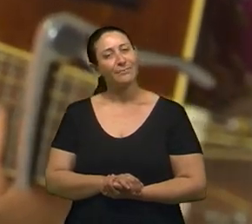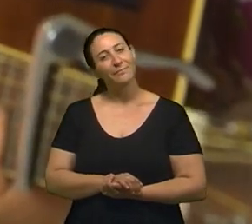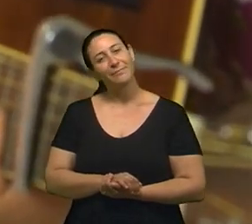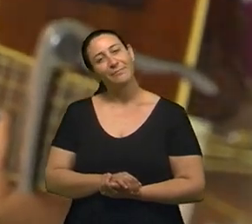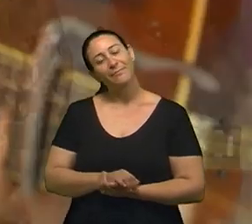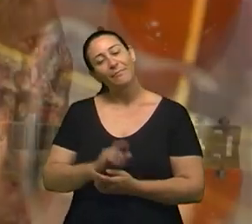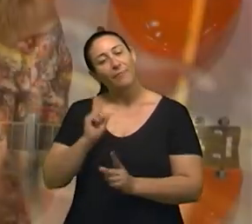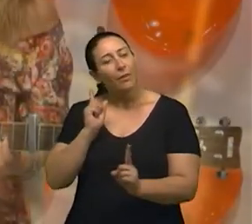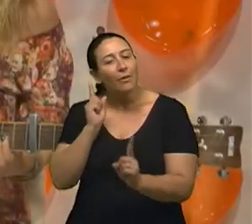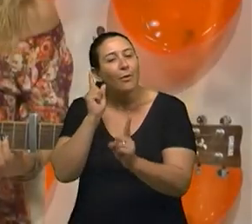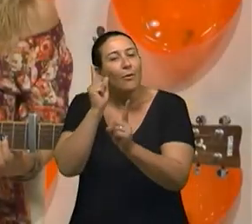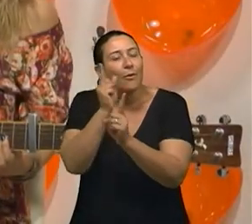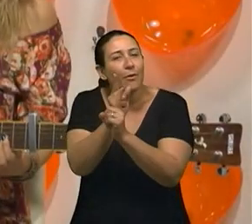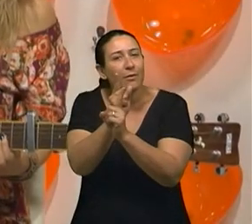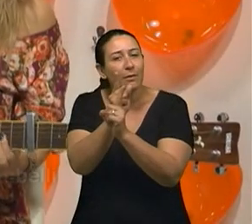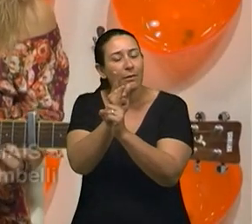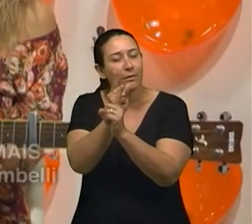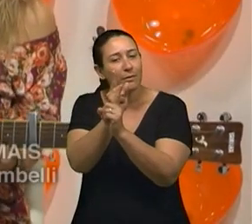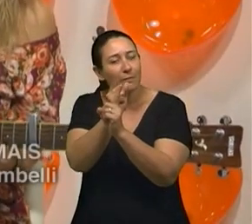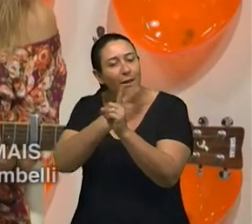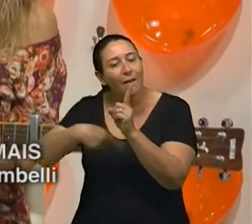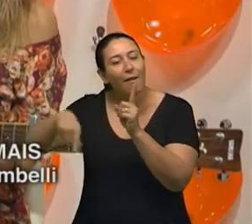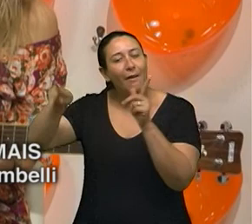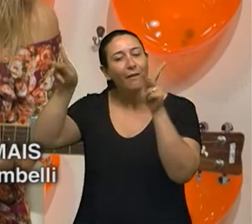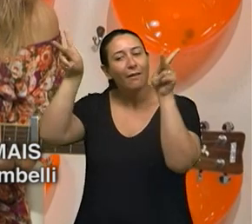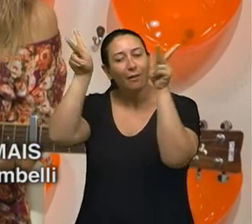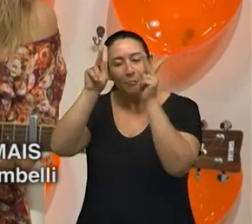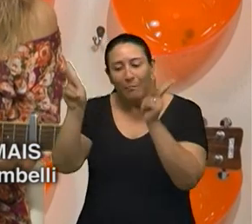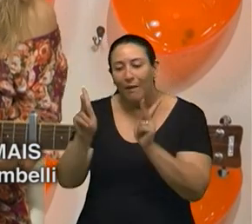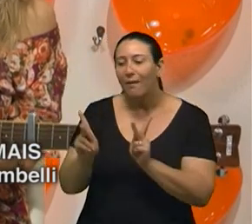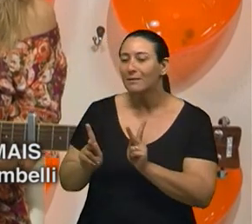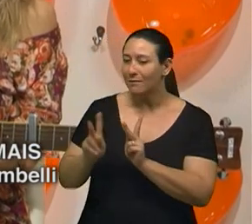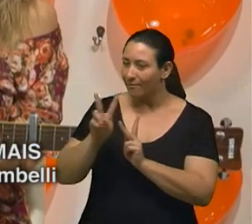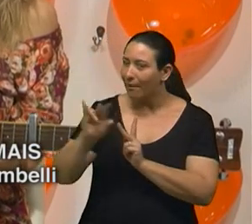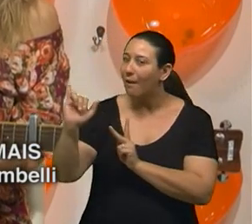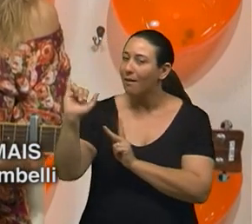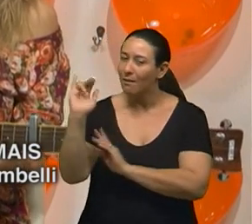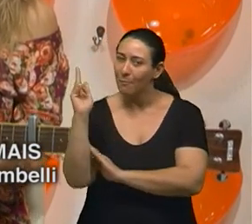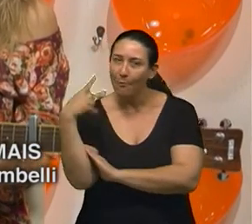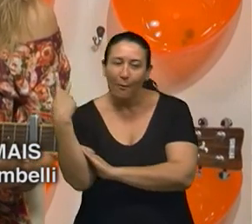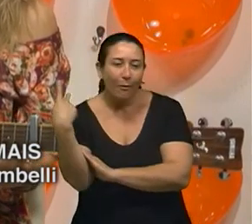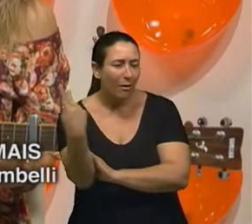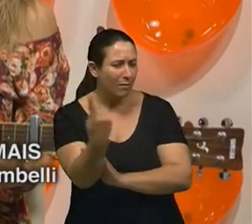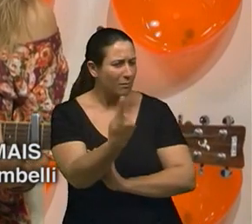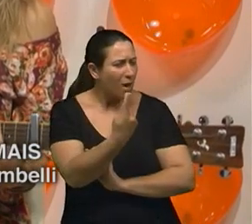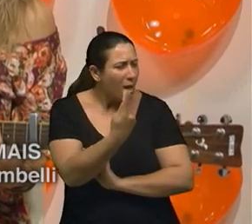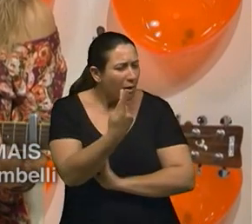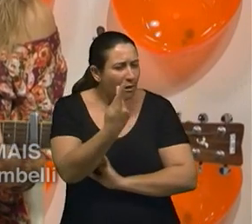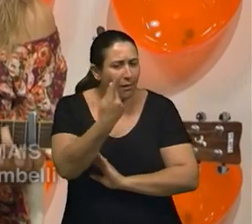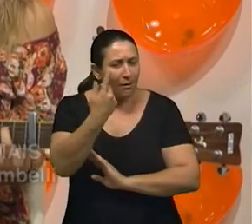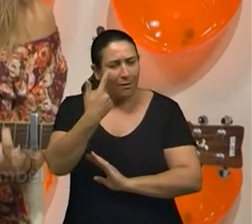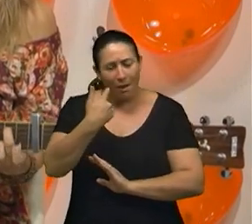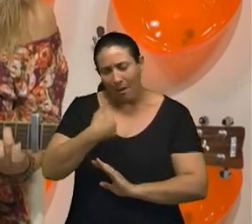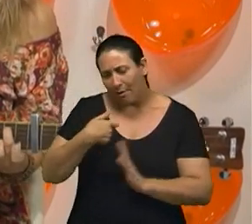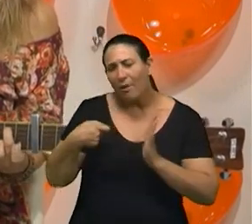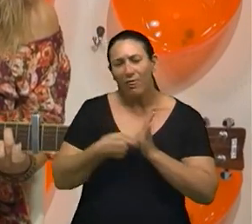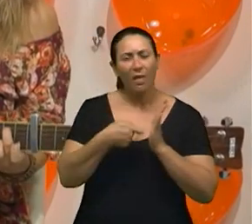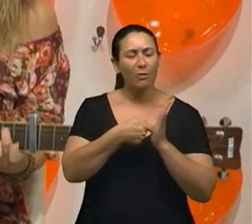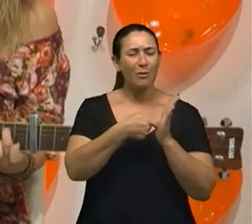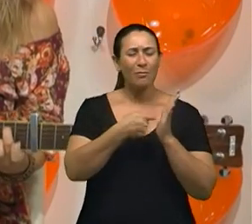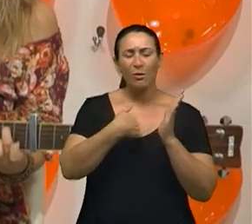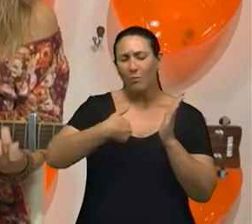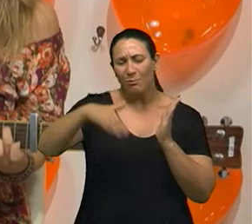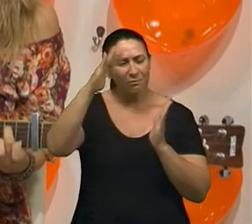Encontra que a paz do sono vai te procurar Por mais que eu tente, eu não entendo